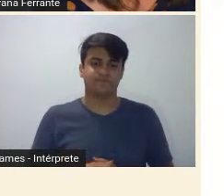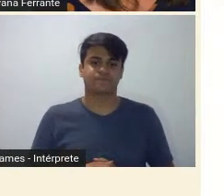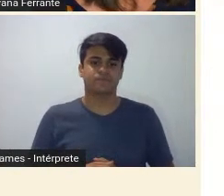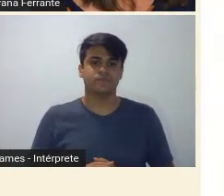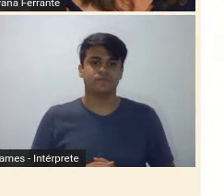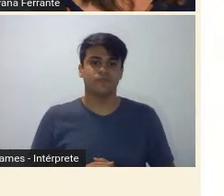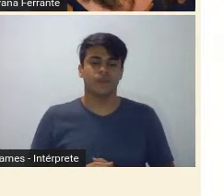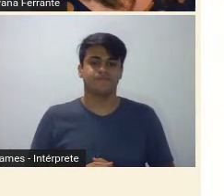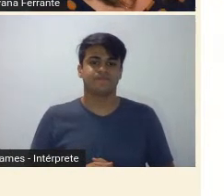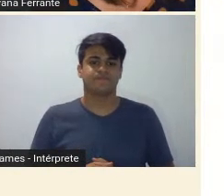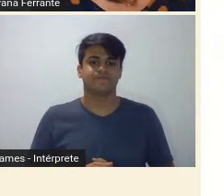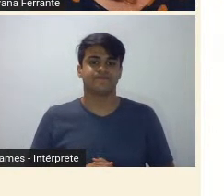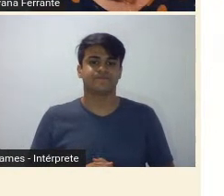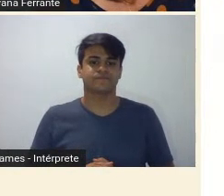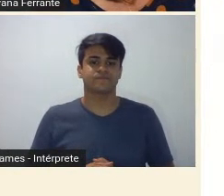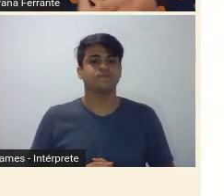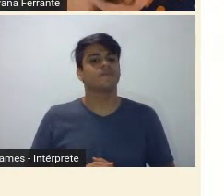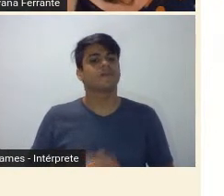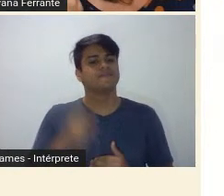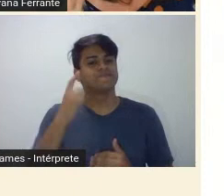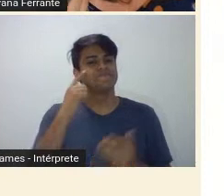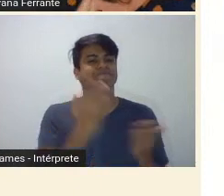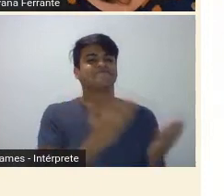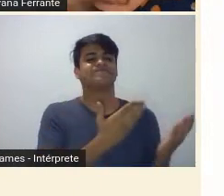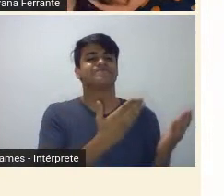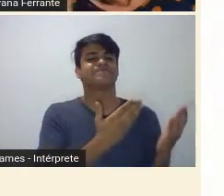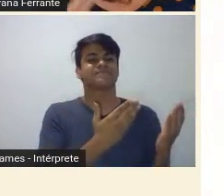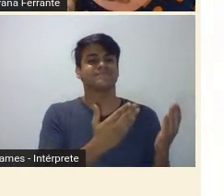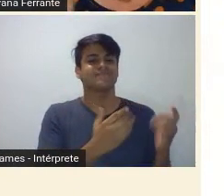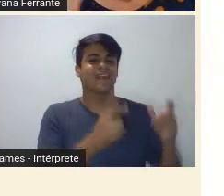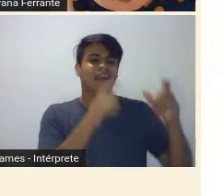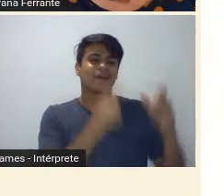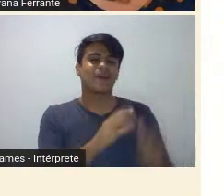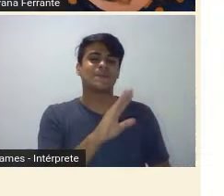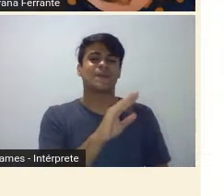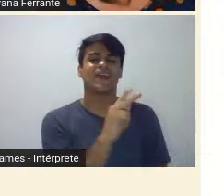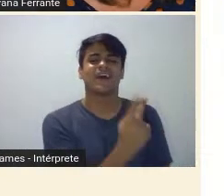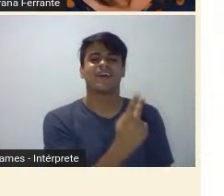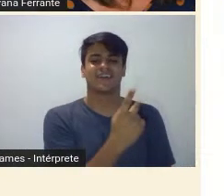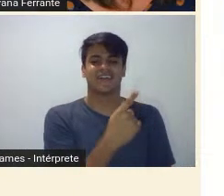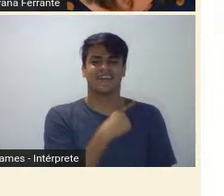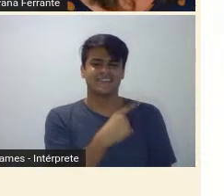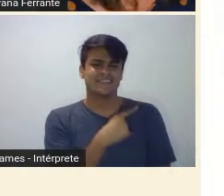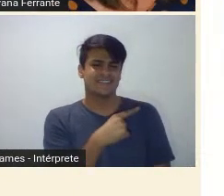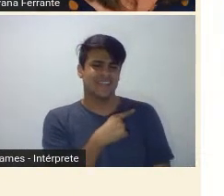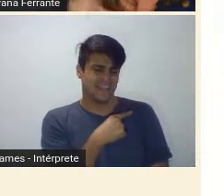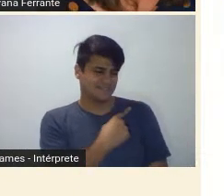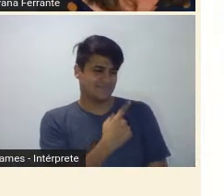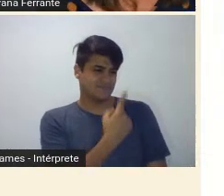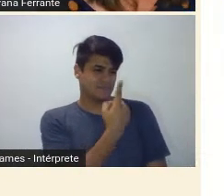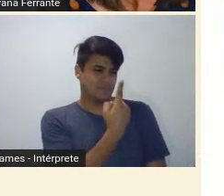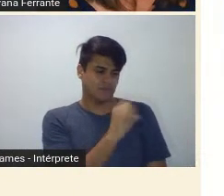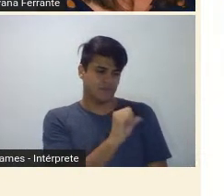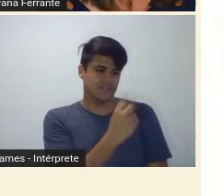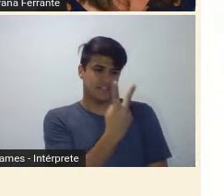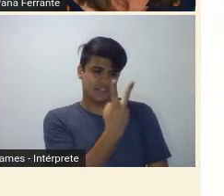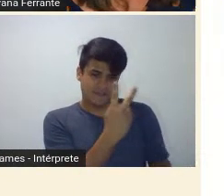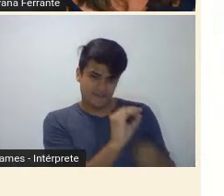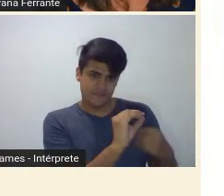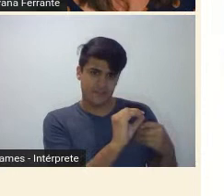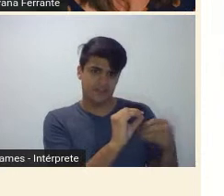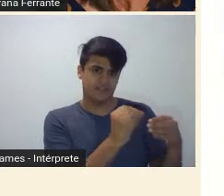para recobrar a Belo Horizonte, então, desse tempo, nessas duas primeiras décadas do século XX, então, anterior a